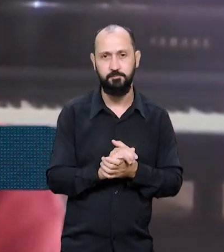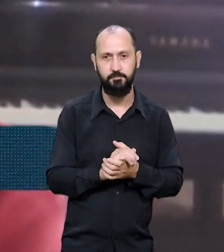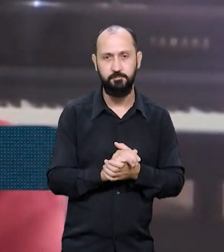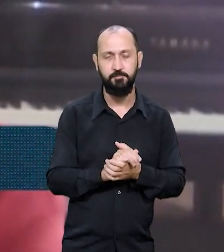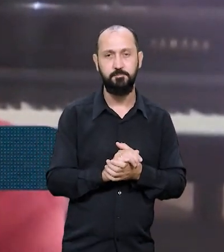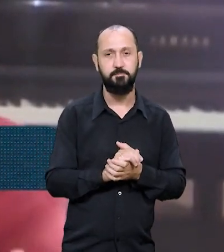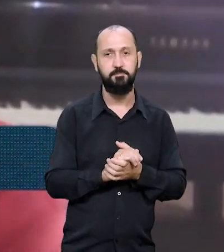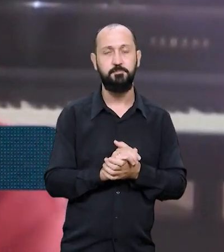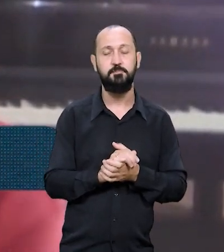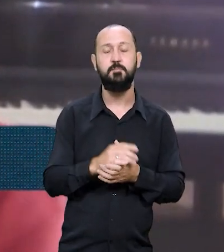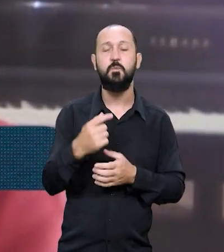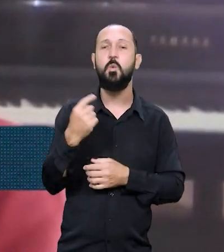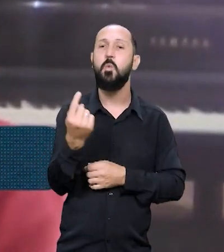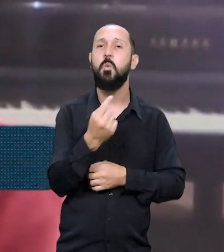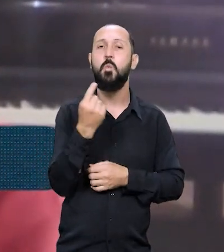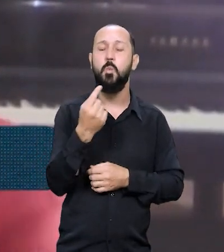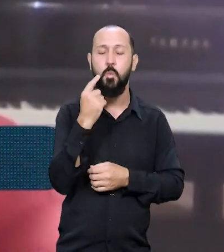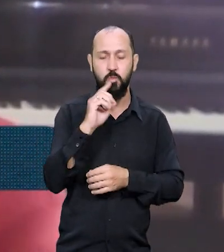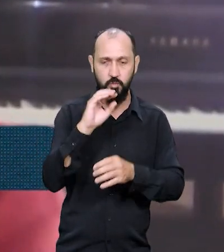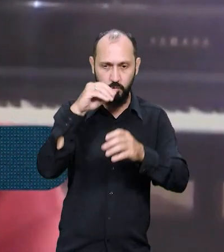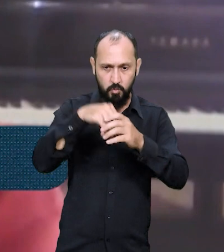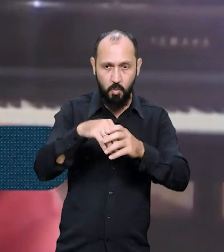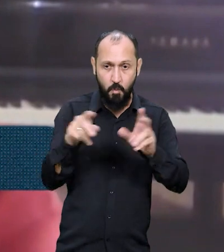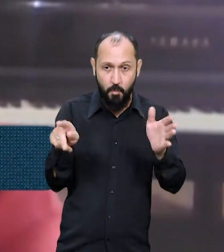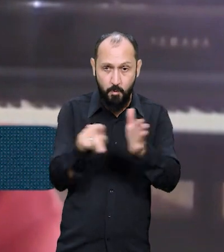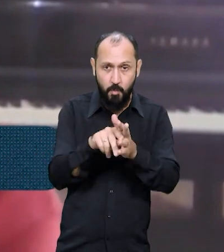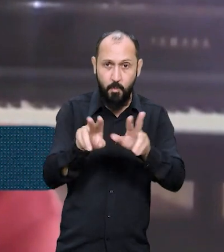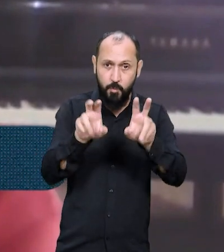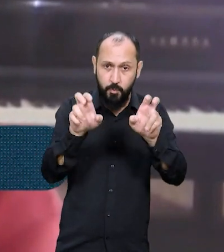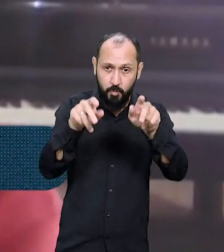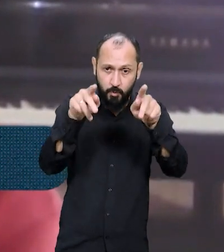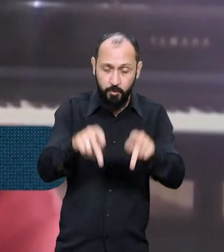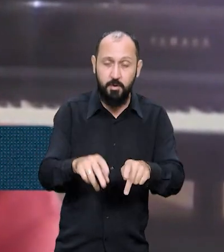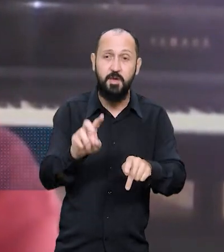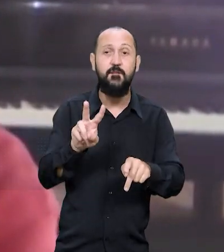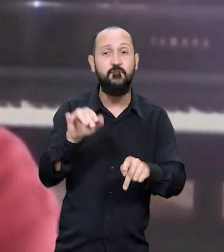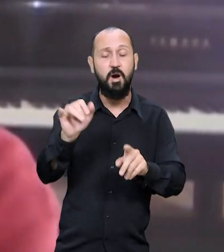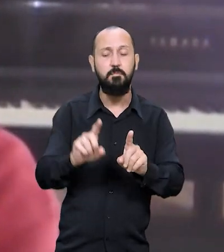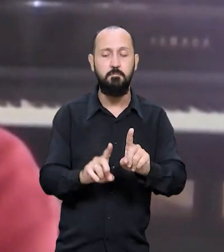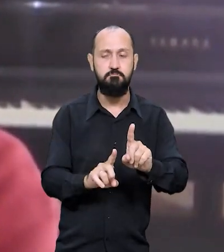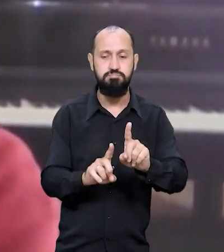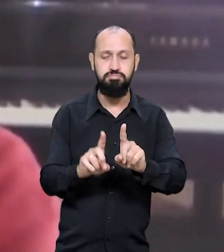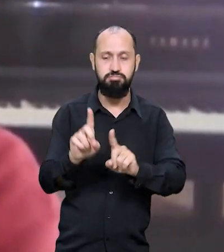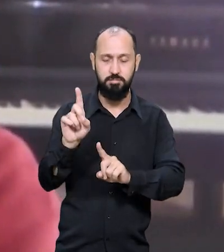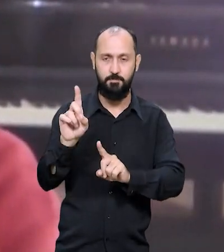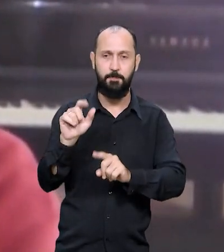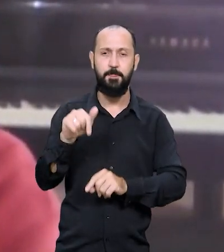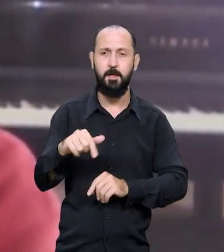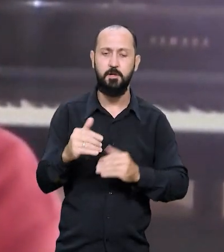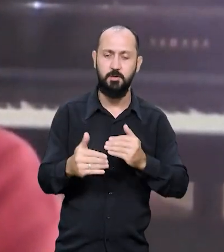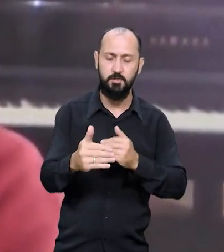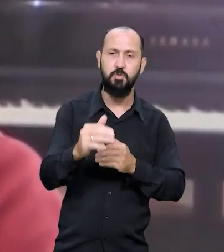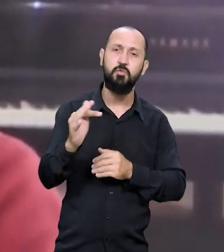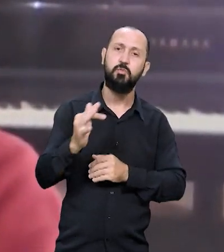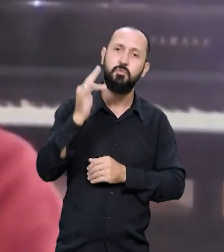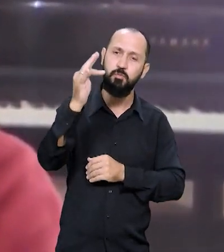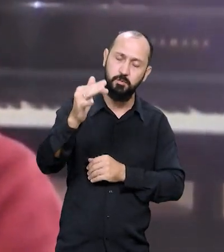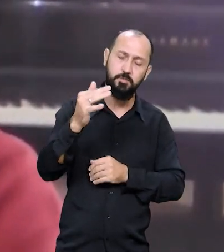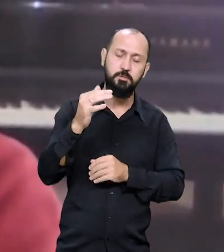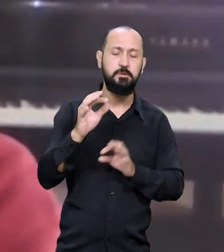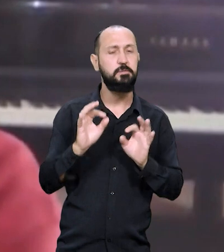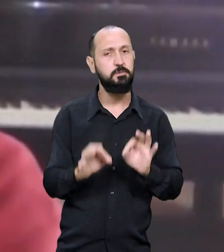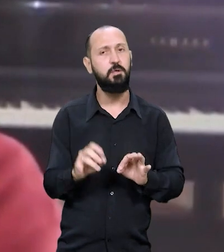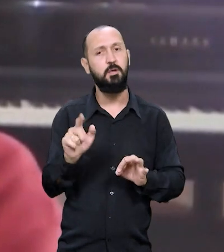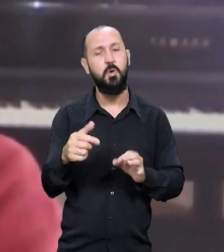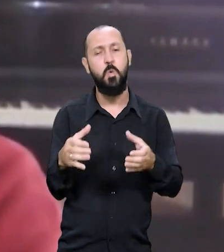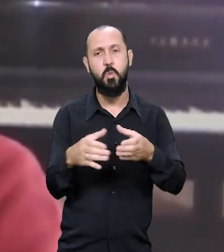fundamental. O único segmento da população que vai crescer daqui para diante, ao